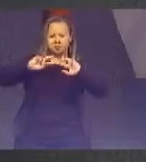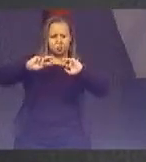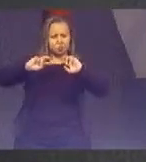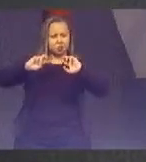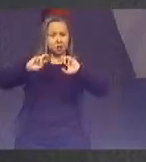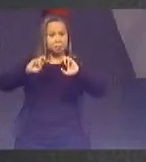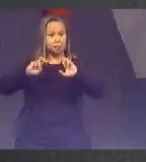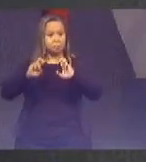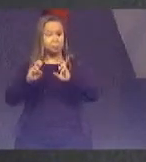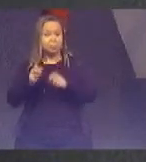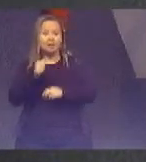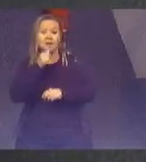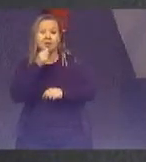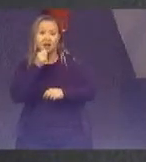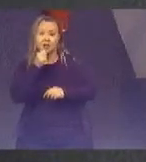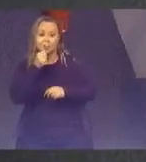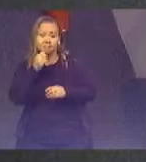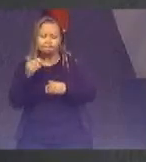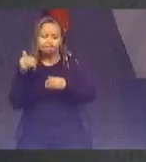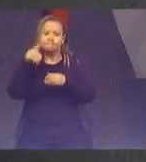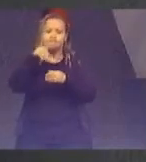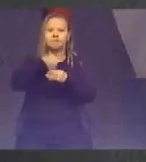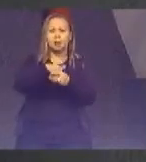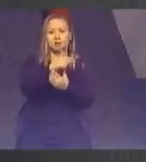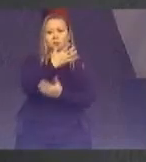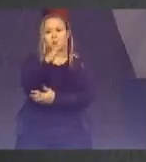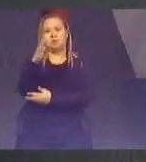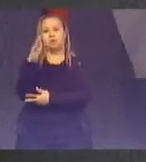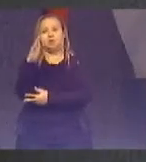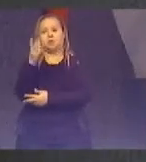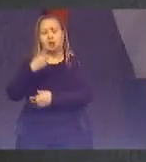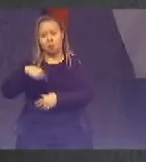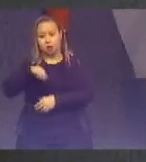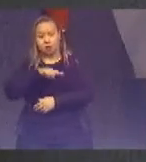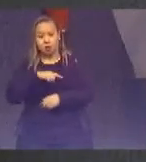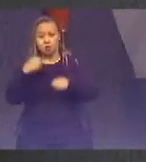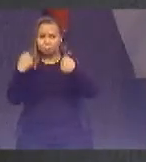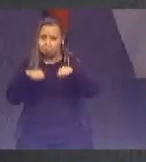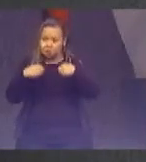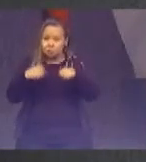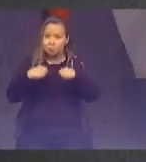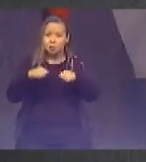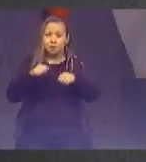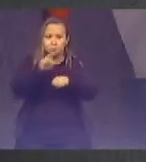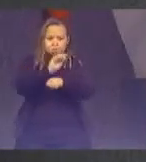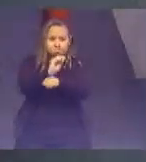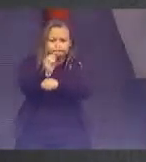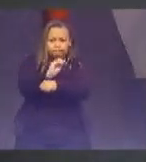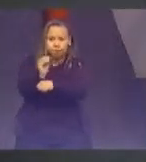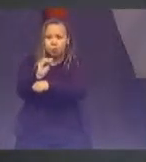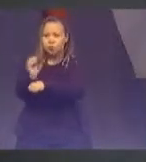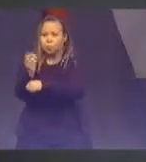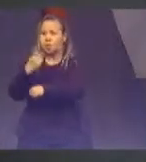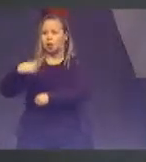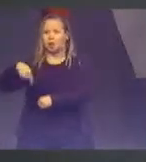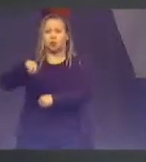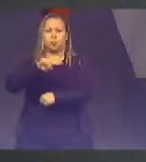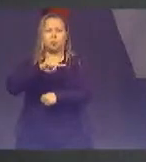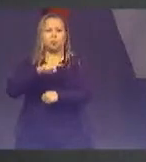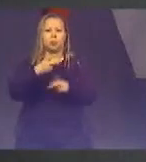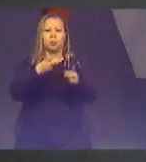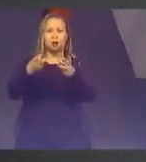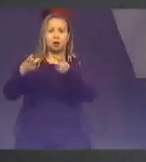parte de um todo e que todos nós devemos velar por todos nós e percebermos essa